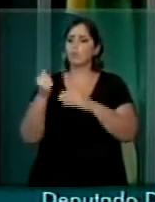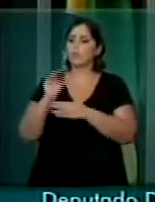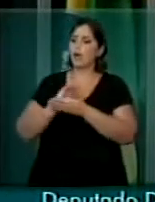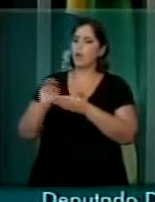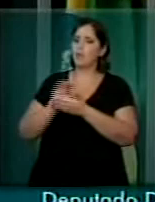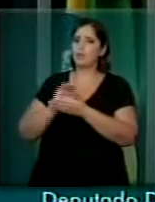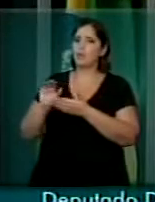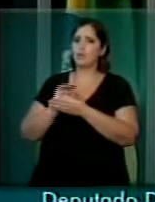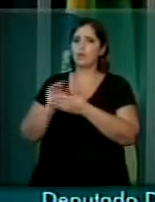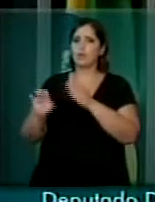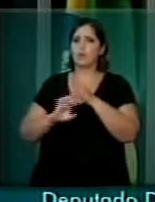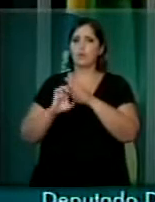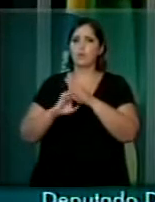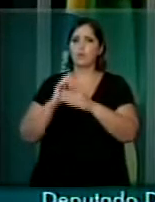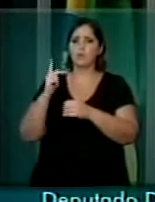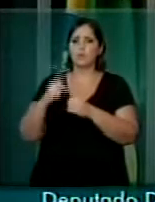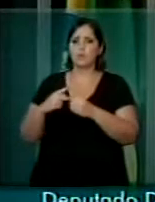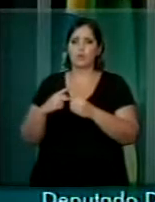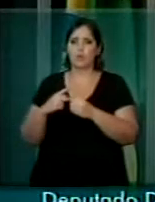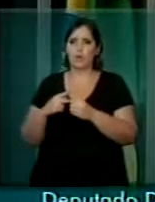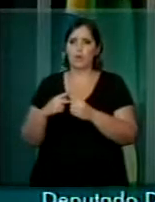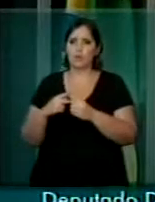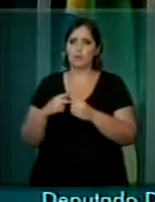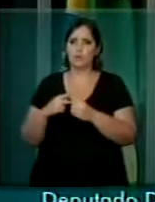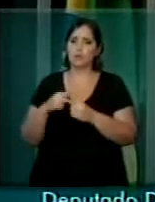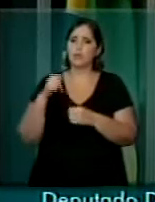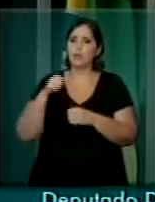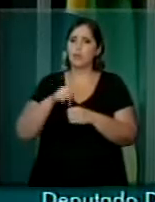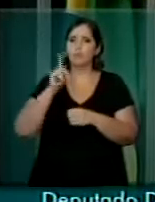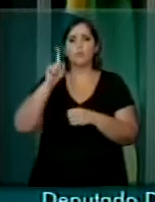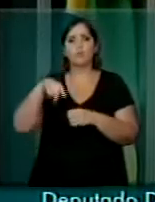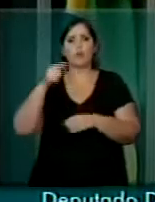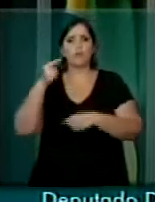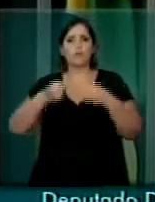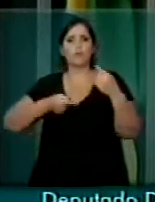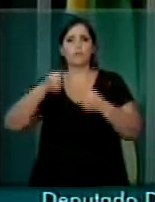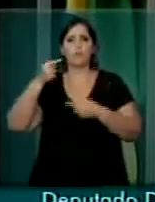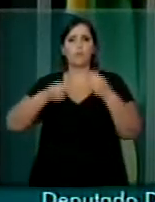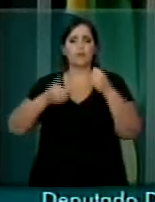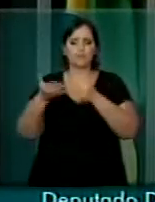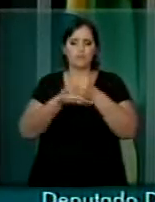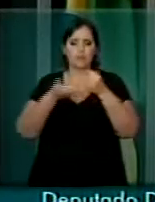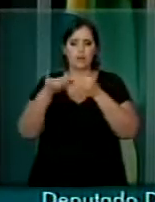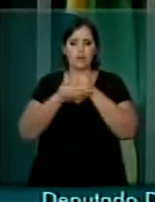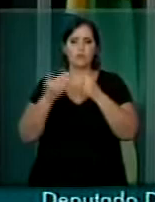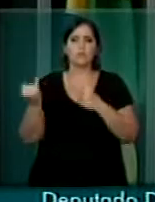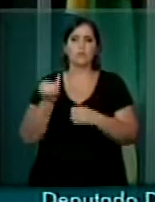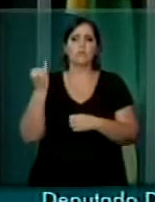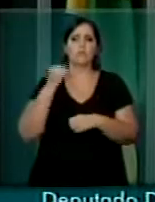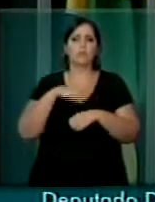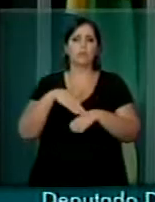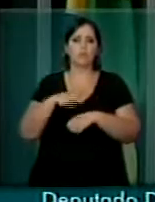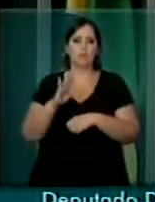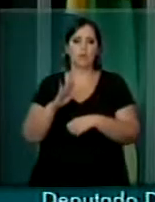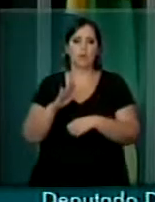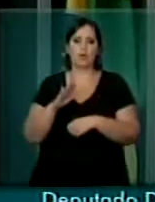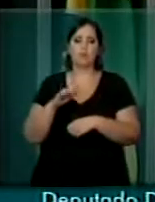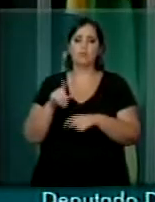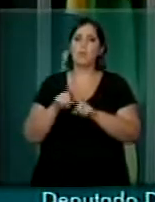da Petrobras. E este é um debate fundamental, que